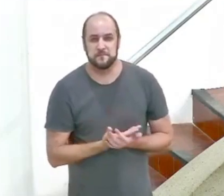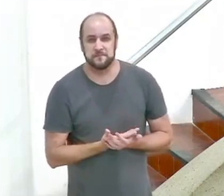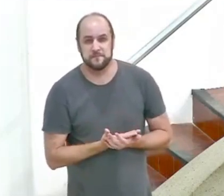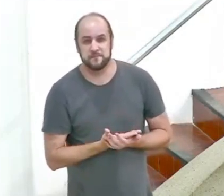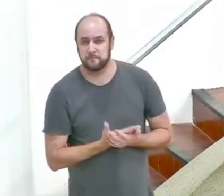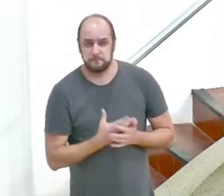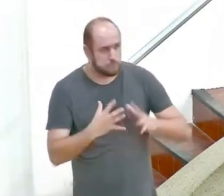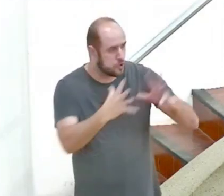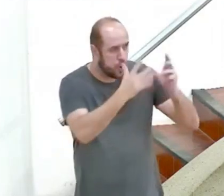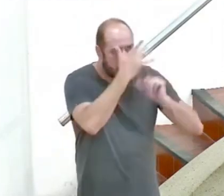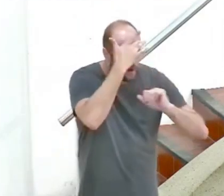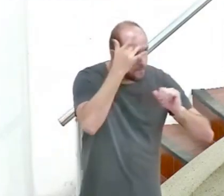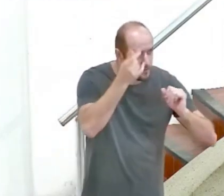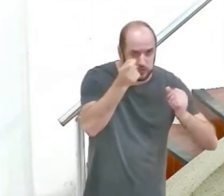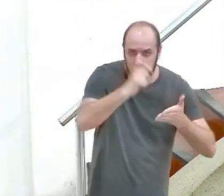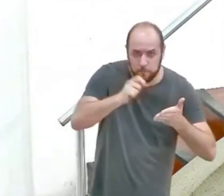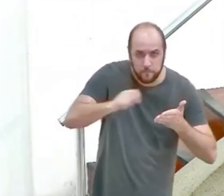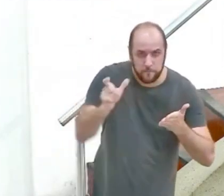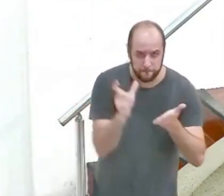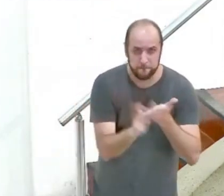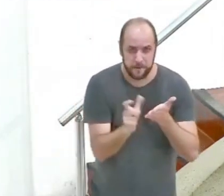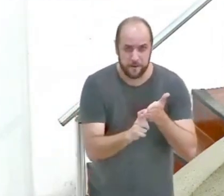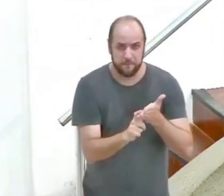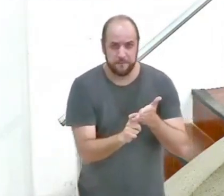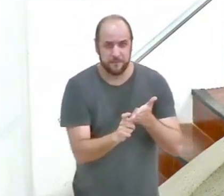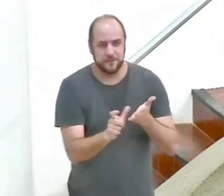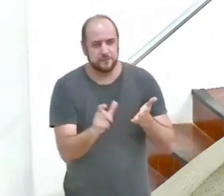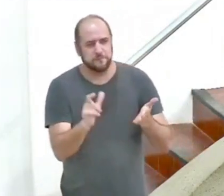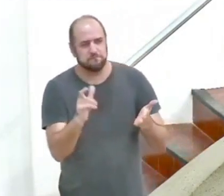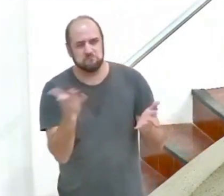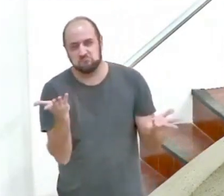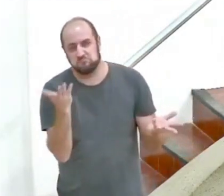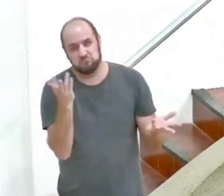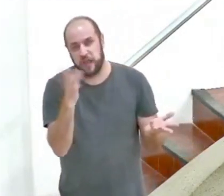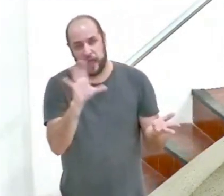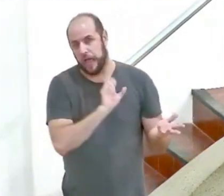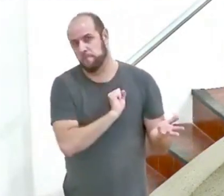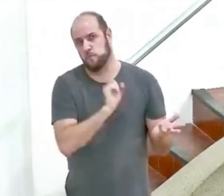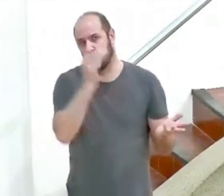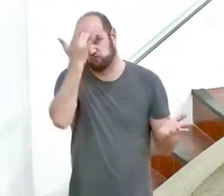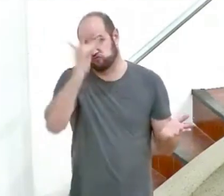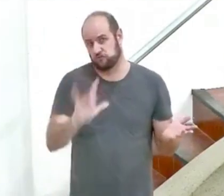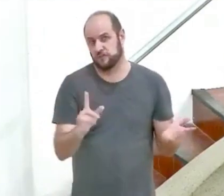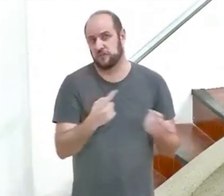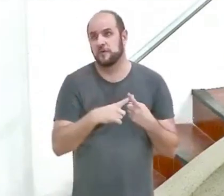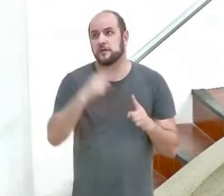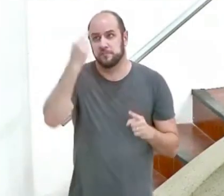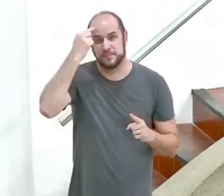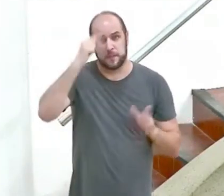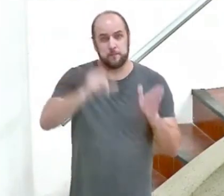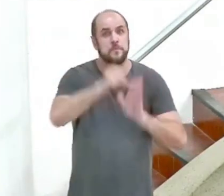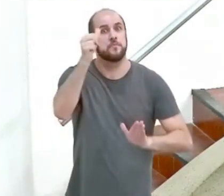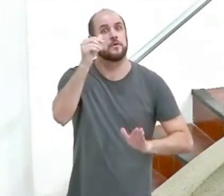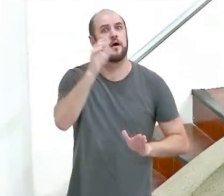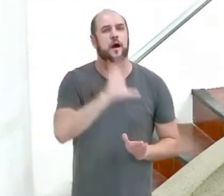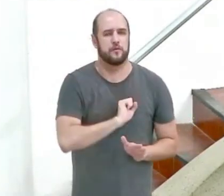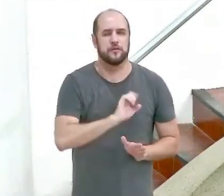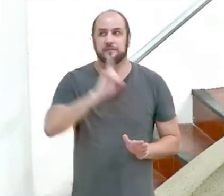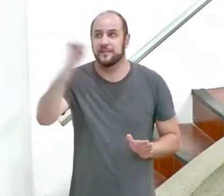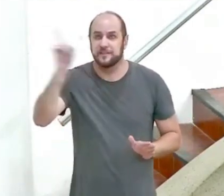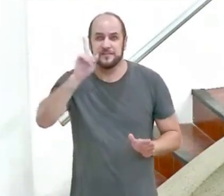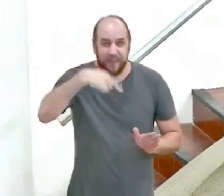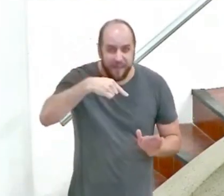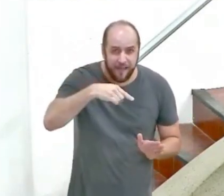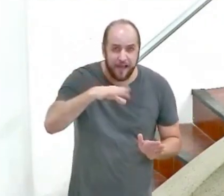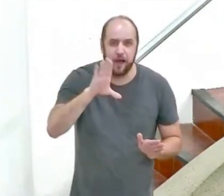que todo mundo acho que todo mundo talvez não escreveria amor mas a primeira coisa que vem à sua mente é amor na cabeça